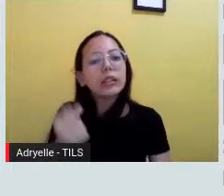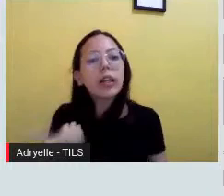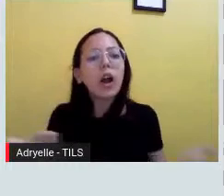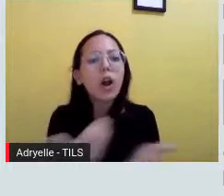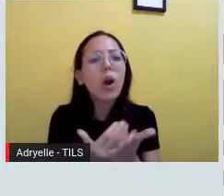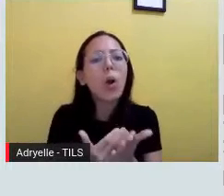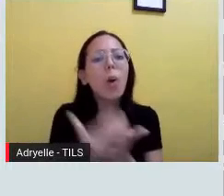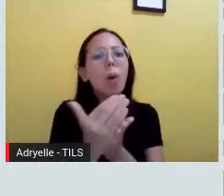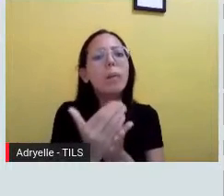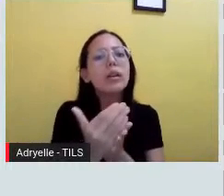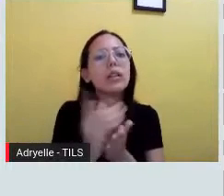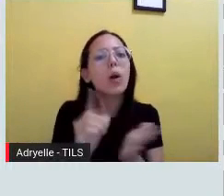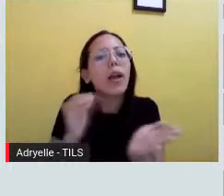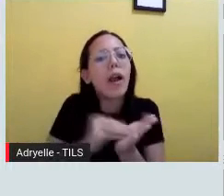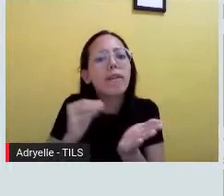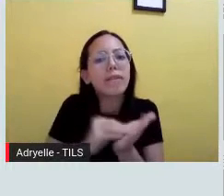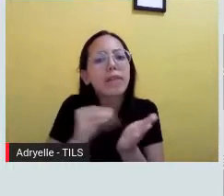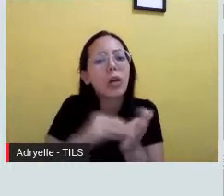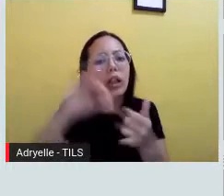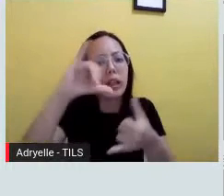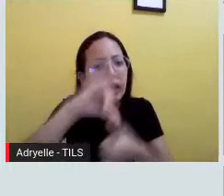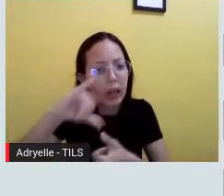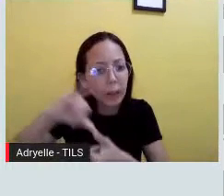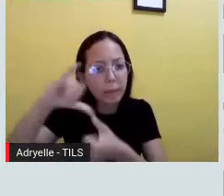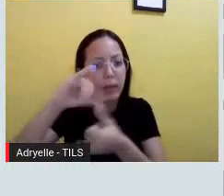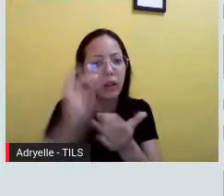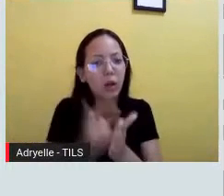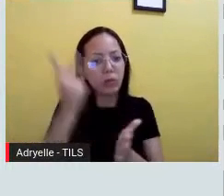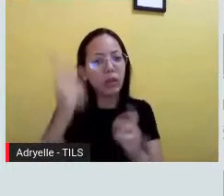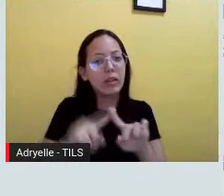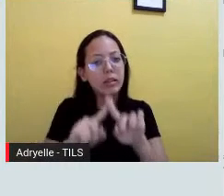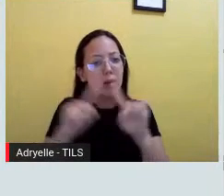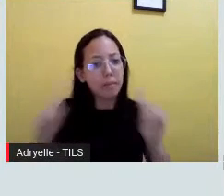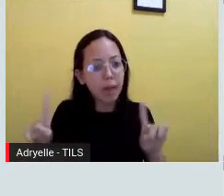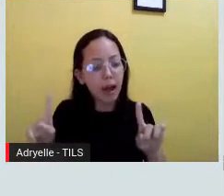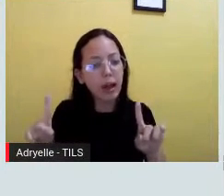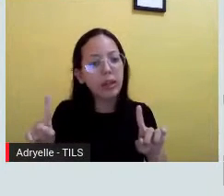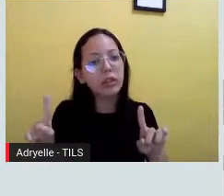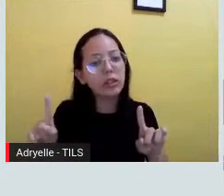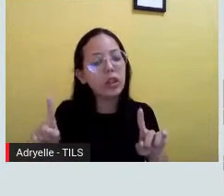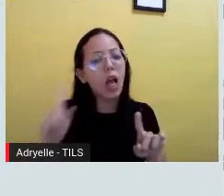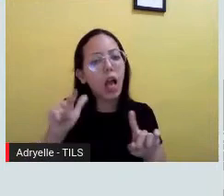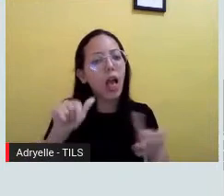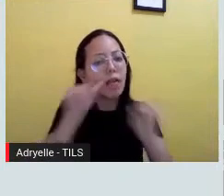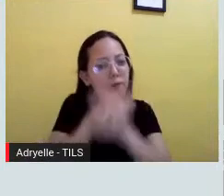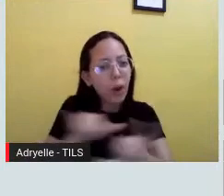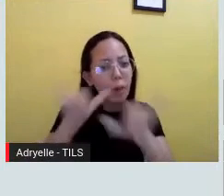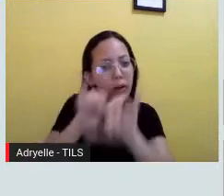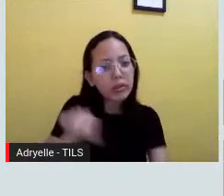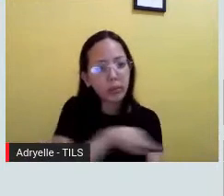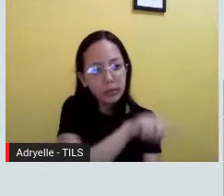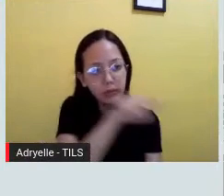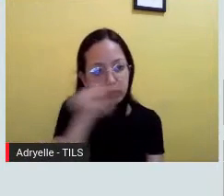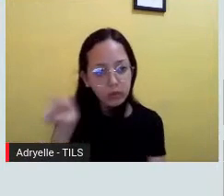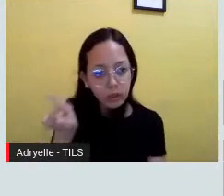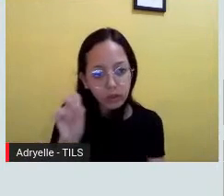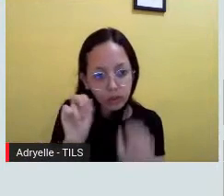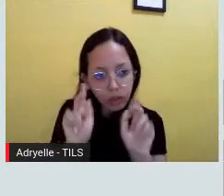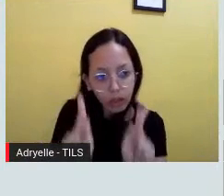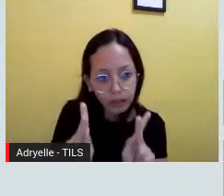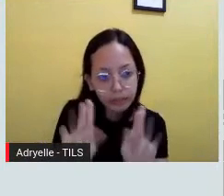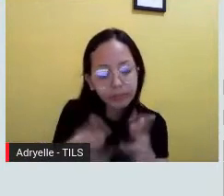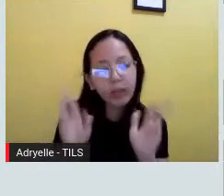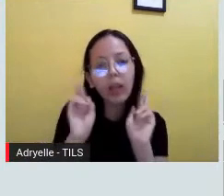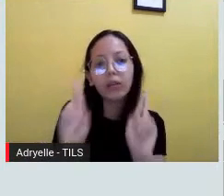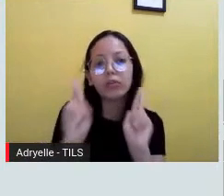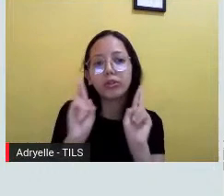sobre a deficiência lipídica. O que acontece. Mas fica aí de informação pra vocês, tá? E eu